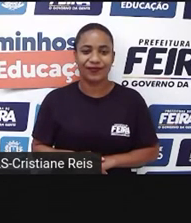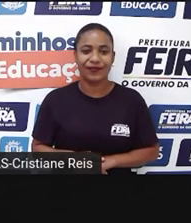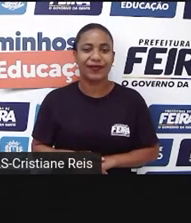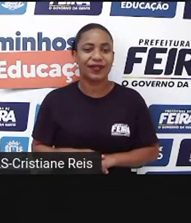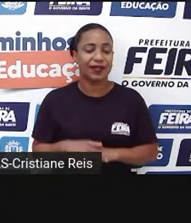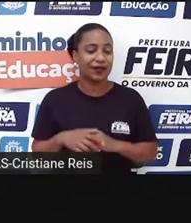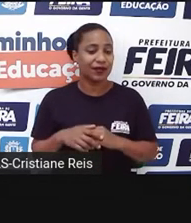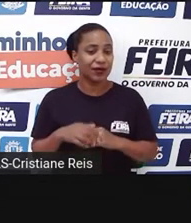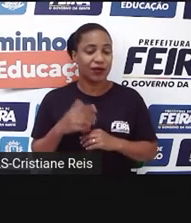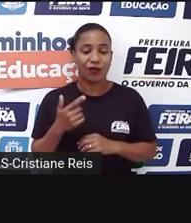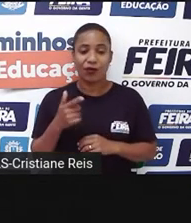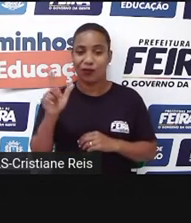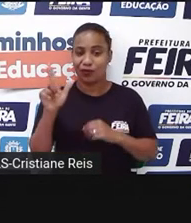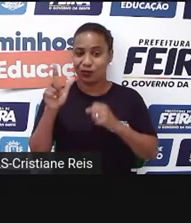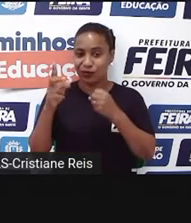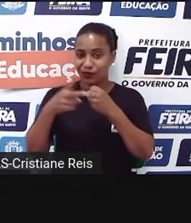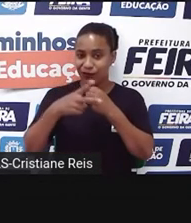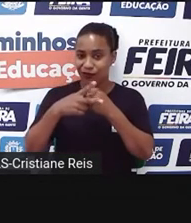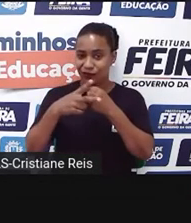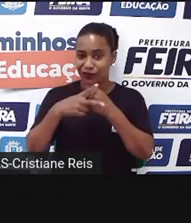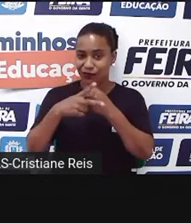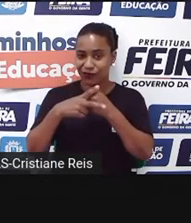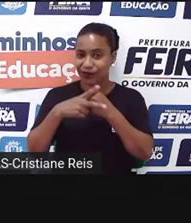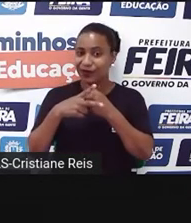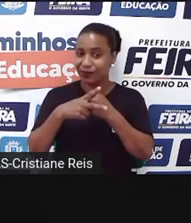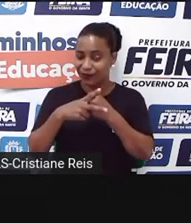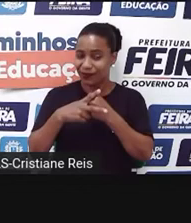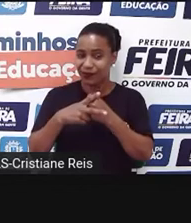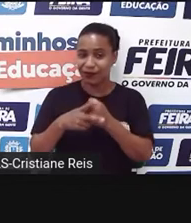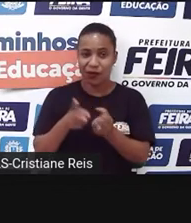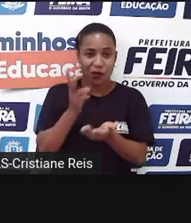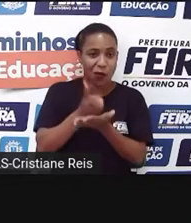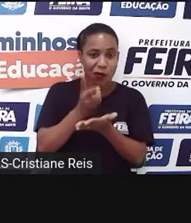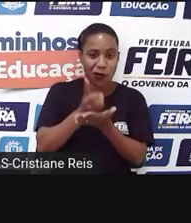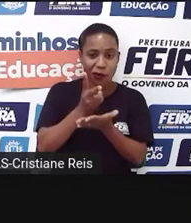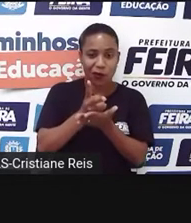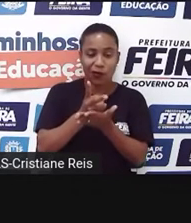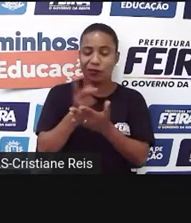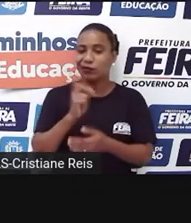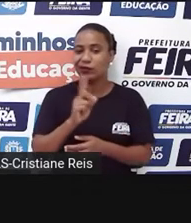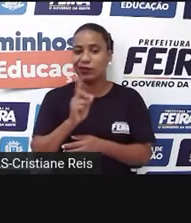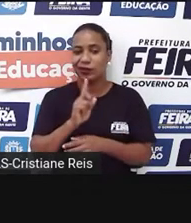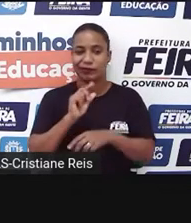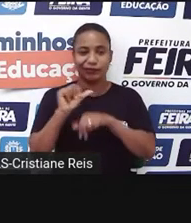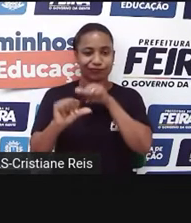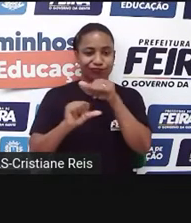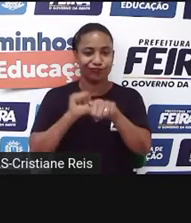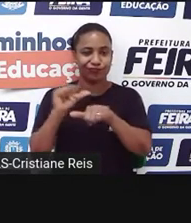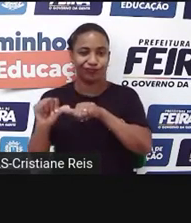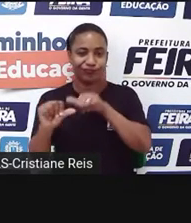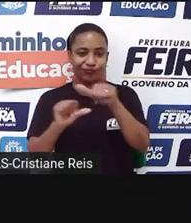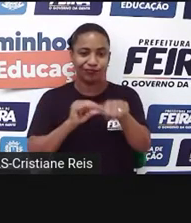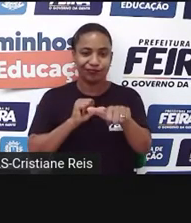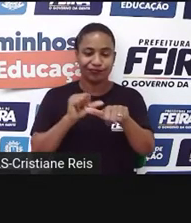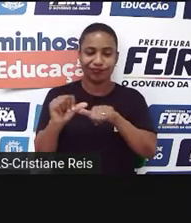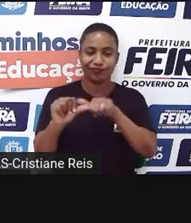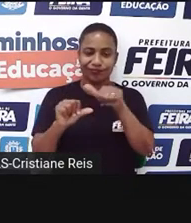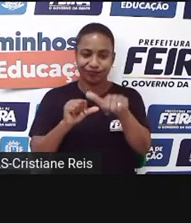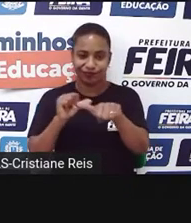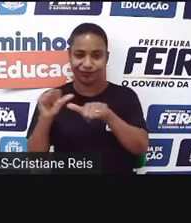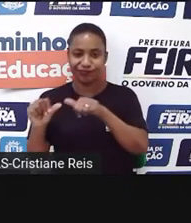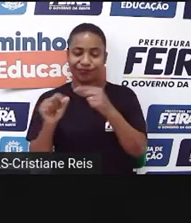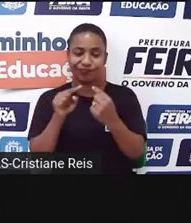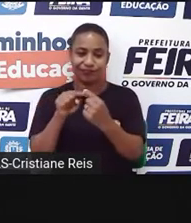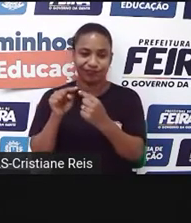conhecer um verbo que está no grupo dos verbos irregulares. Por que irregulares? Porque cada um tem o seu